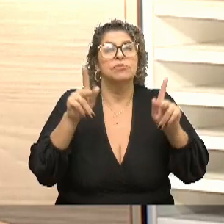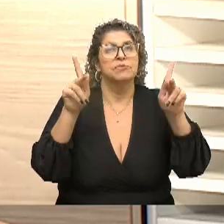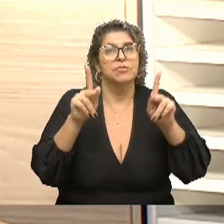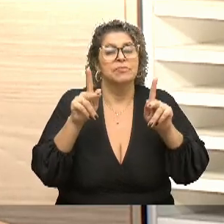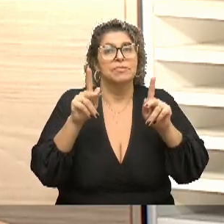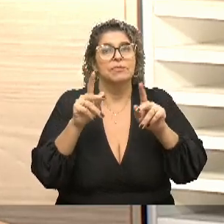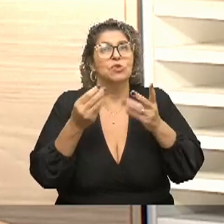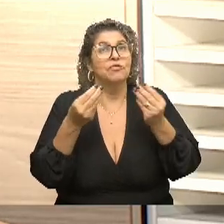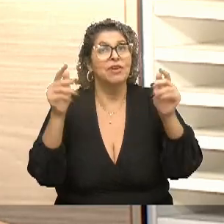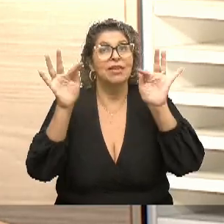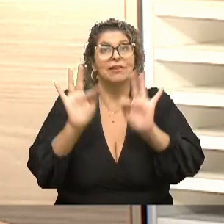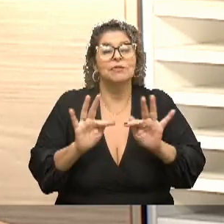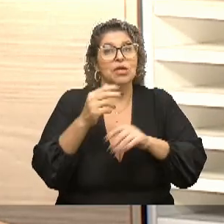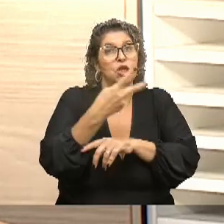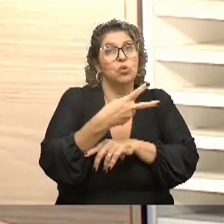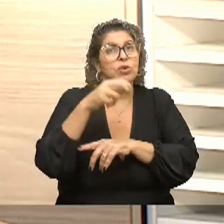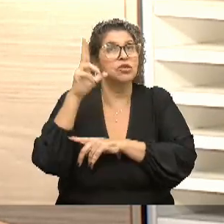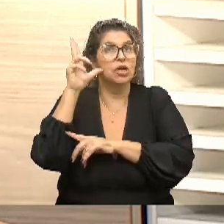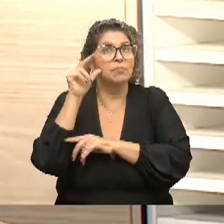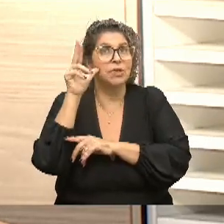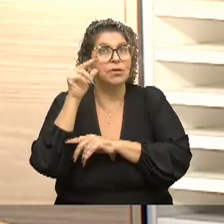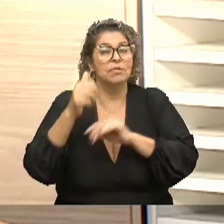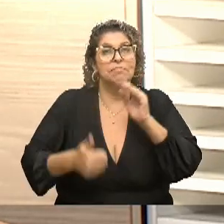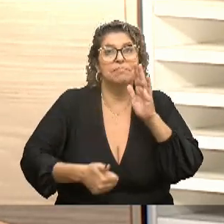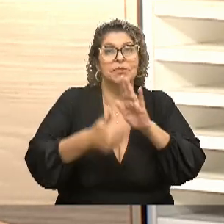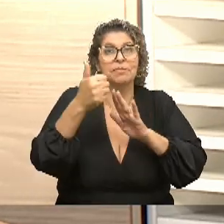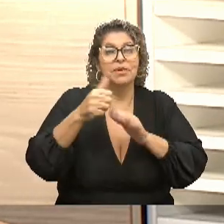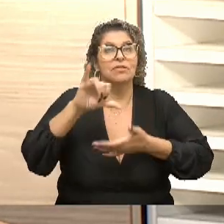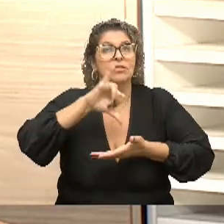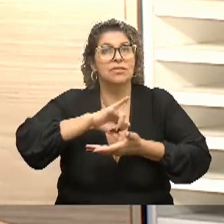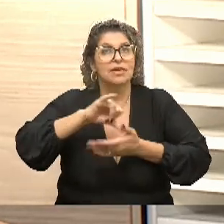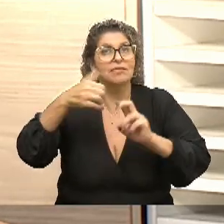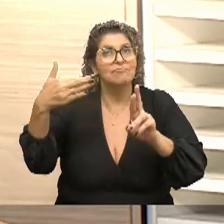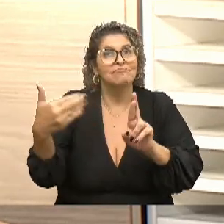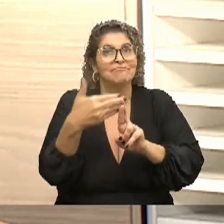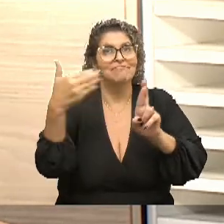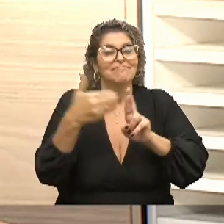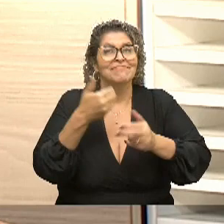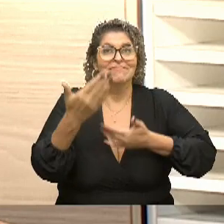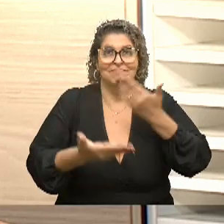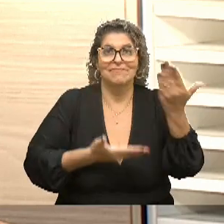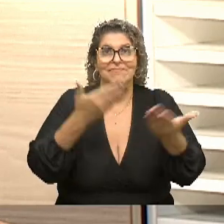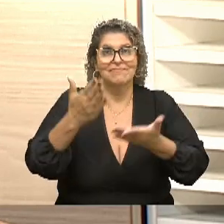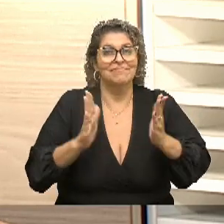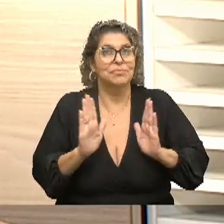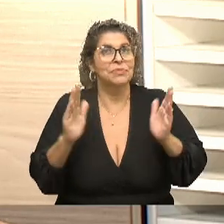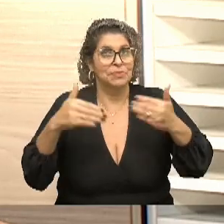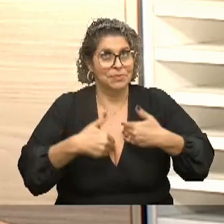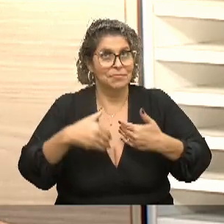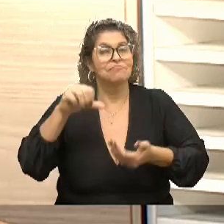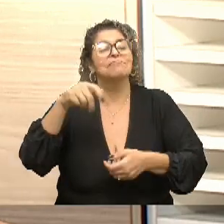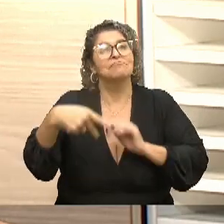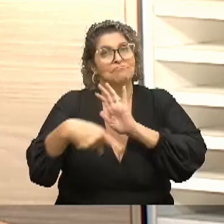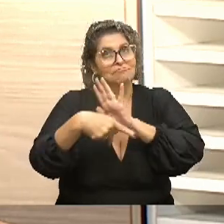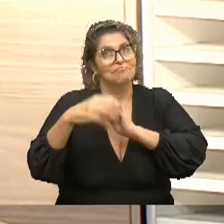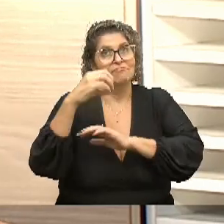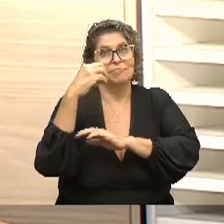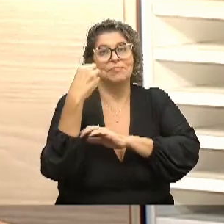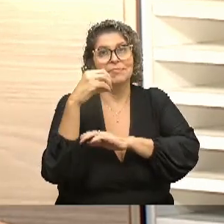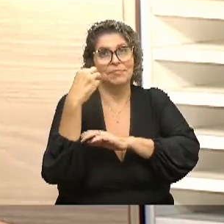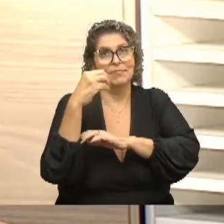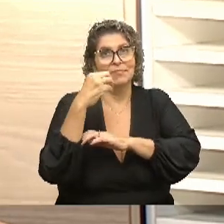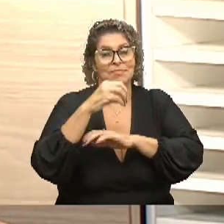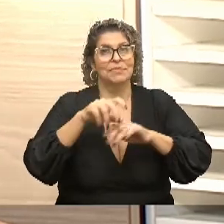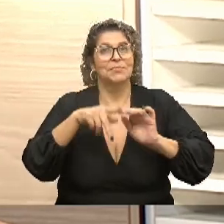2 de abril, saiu o primeiro centro de referência de atendimento ao autista aqui em Porto Alegre. Também um projeto